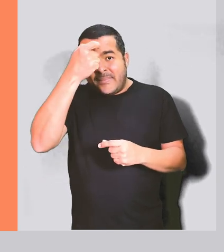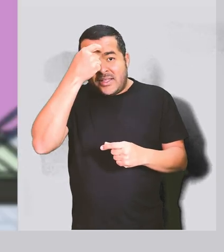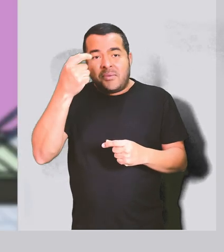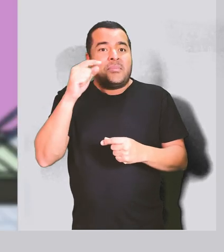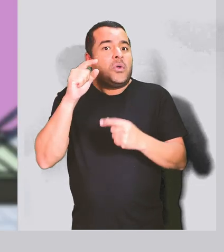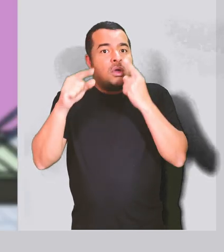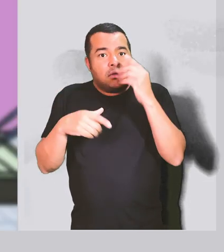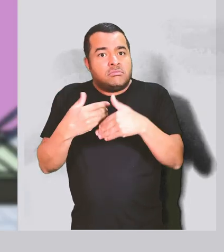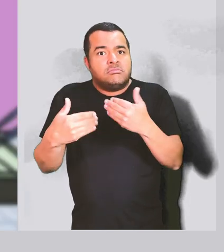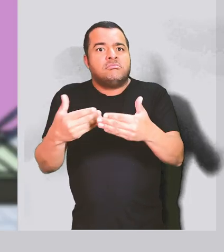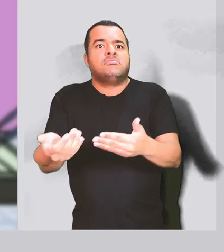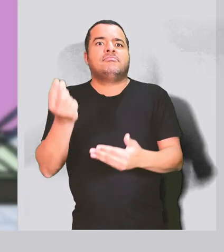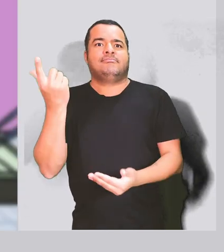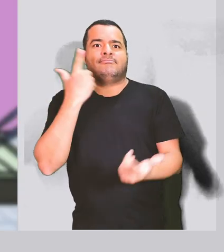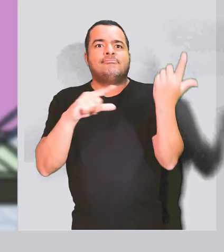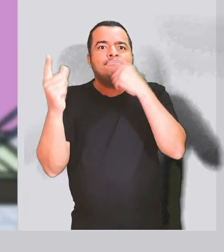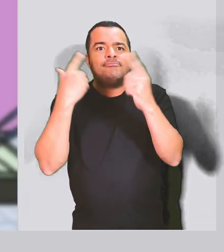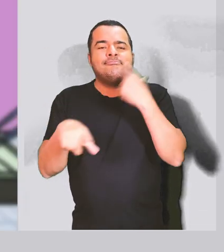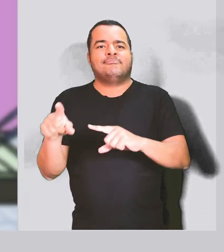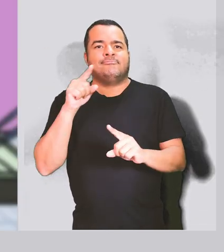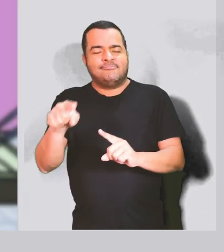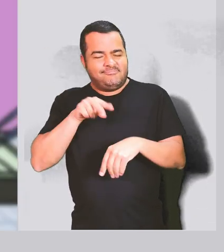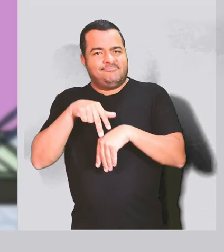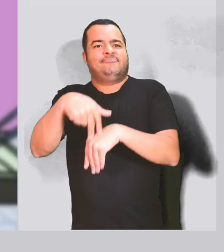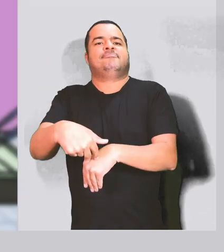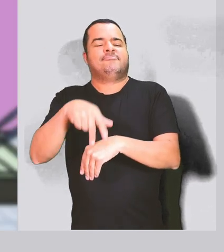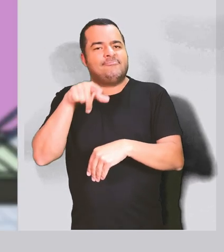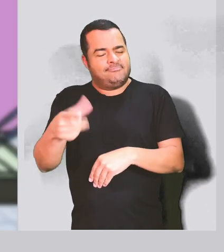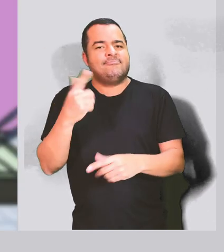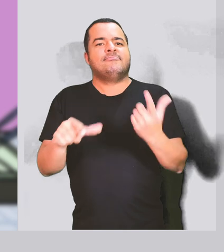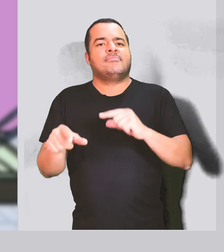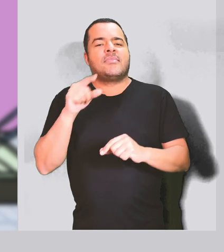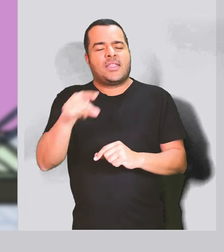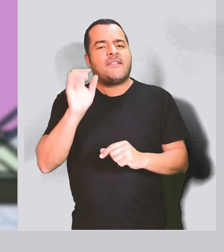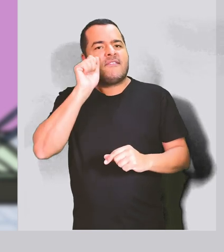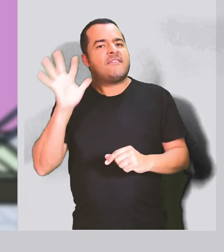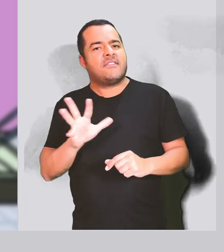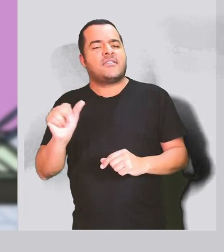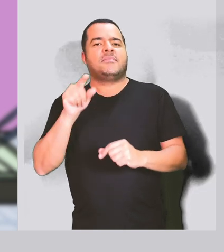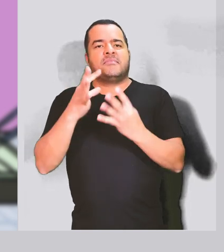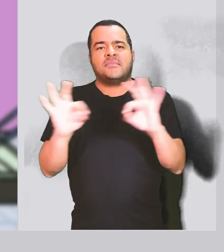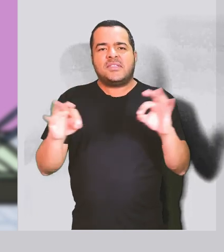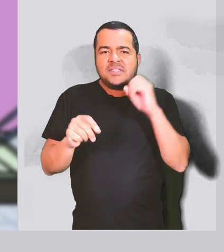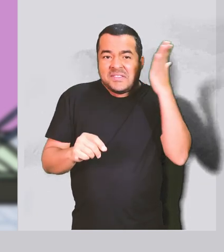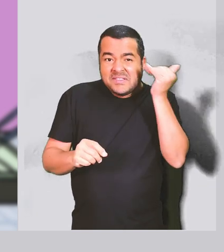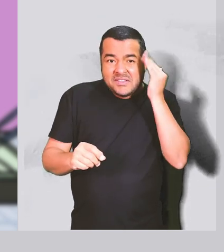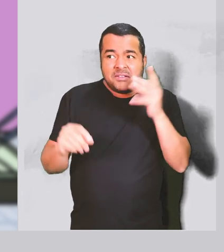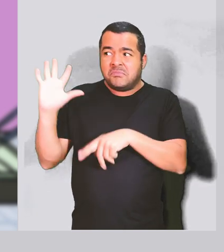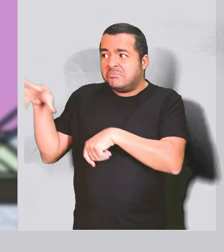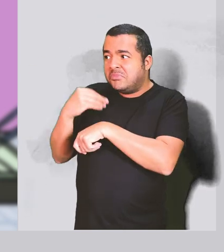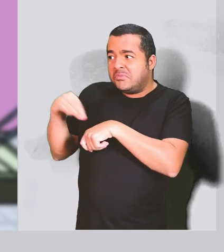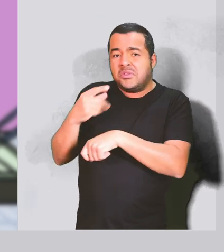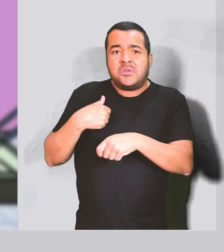memórias, uma forma de resistência e continuidade da nossa história. Tem um provérbio africano que diz, antes de saber para